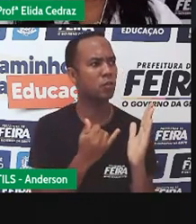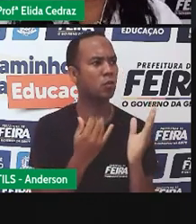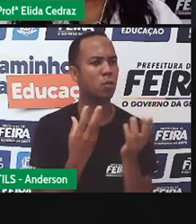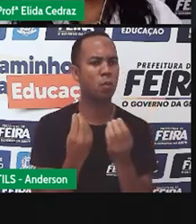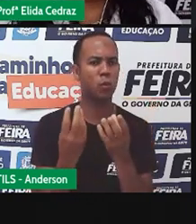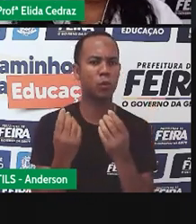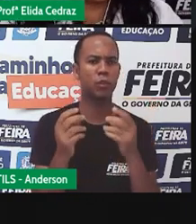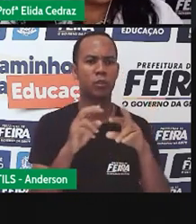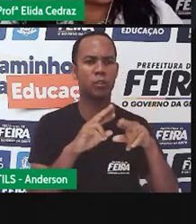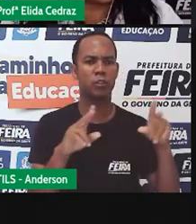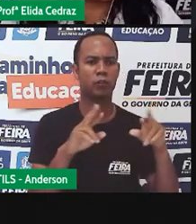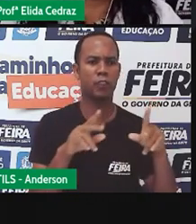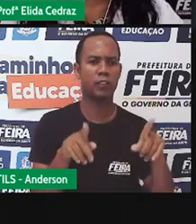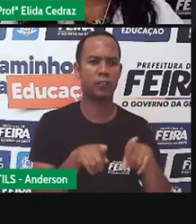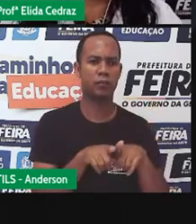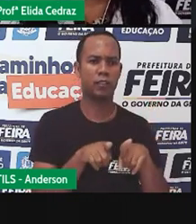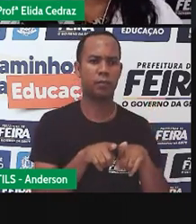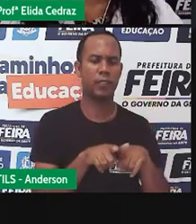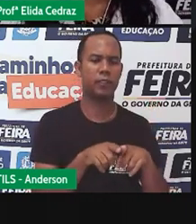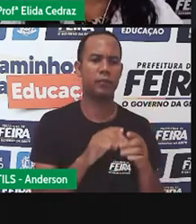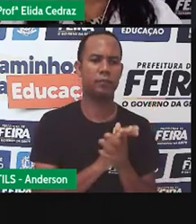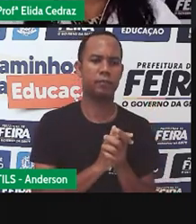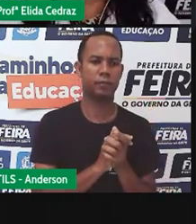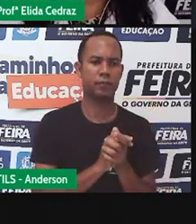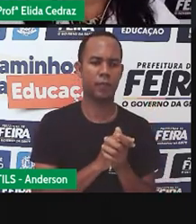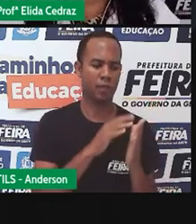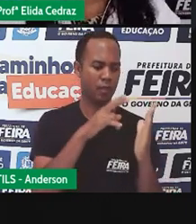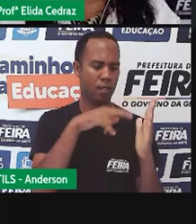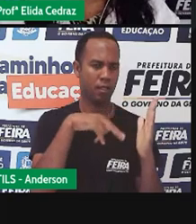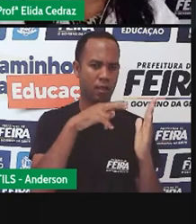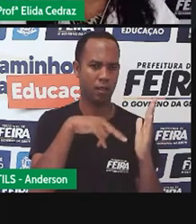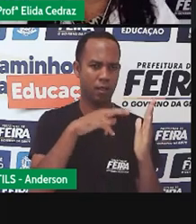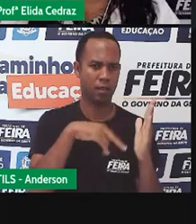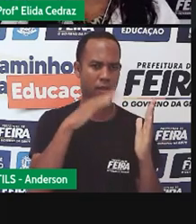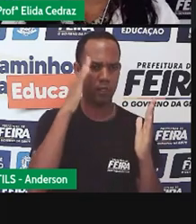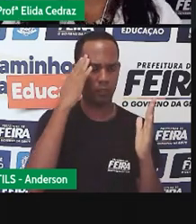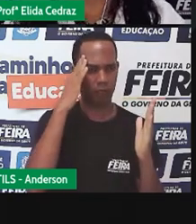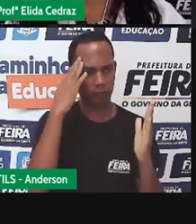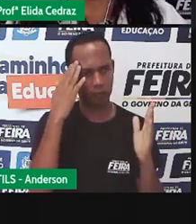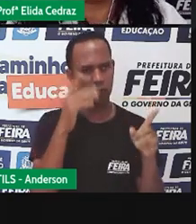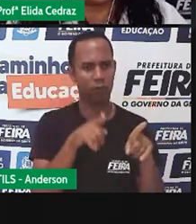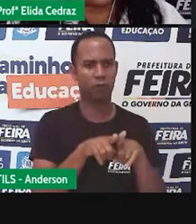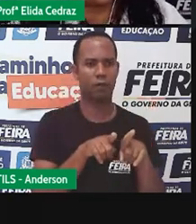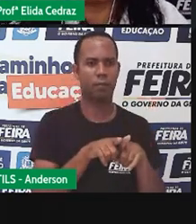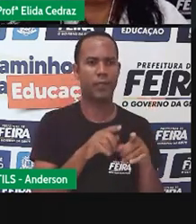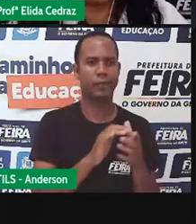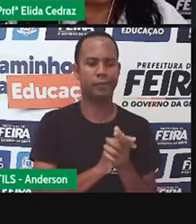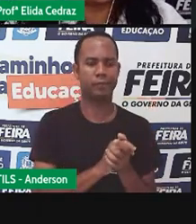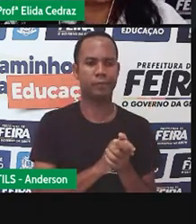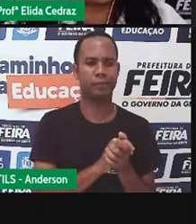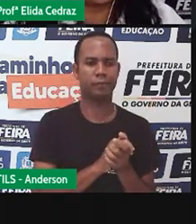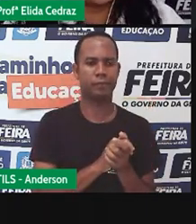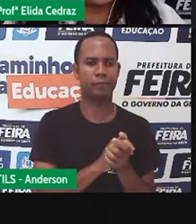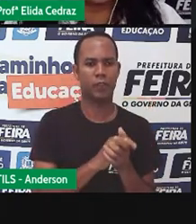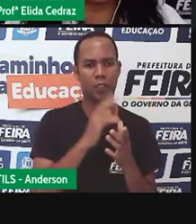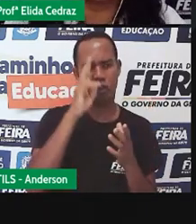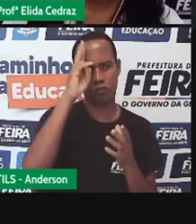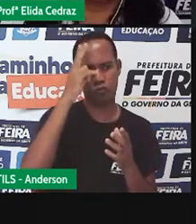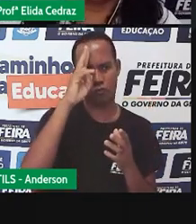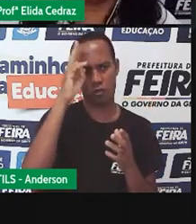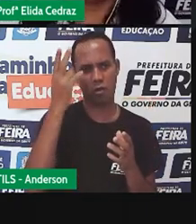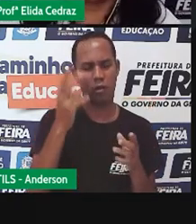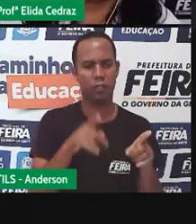longas para as crianças lerem e entenderem. Então, elas ficam com a parte das histórias.